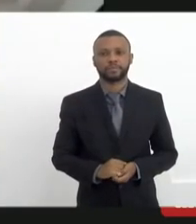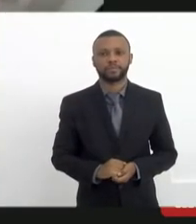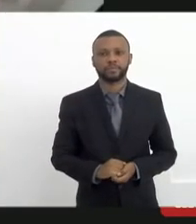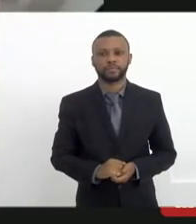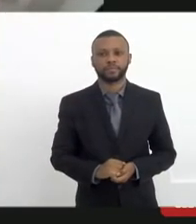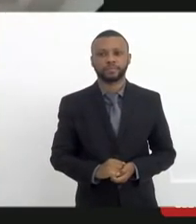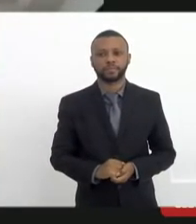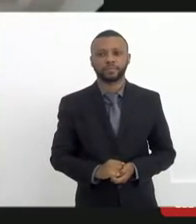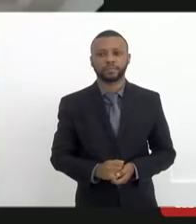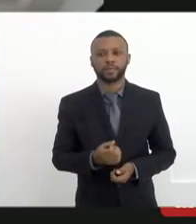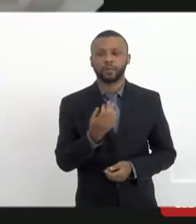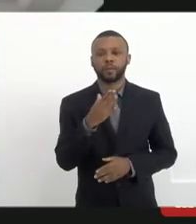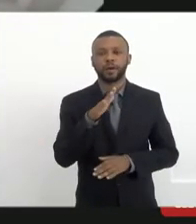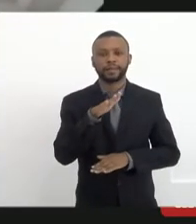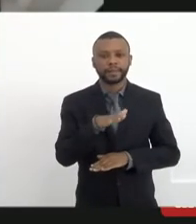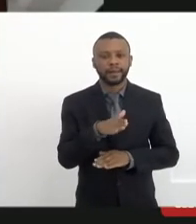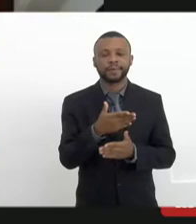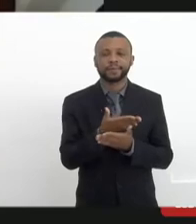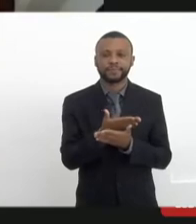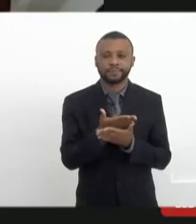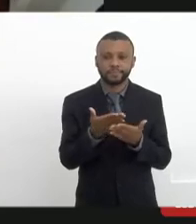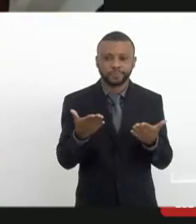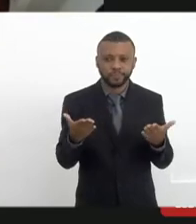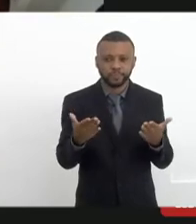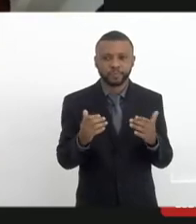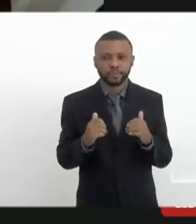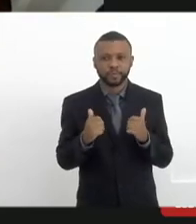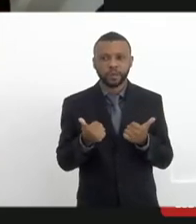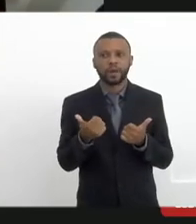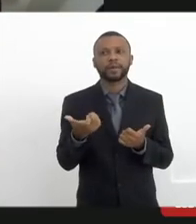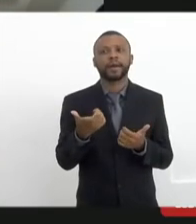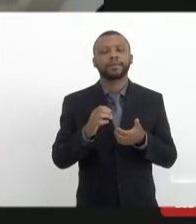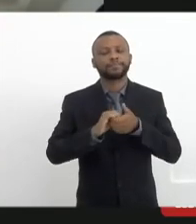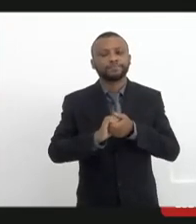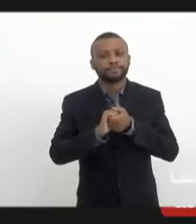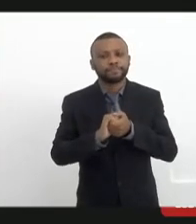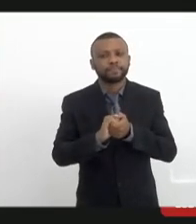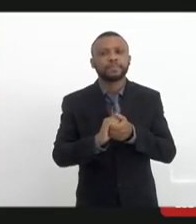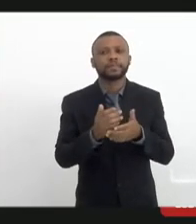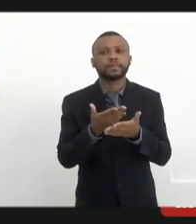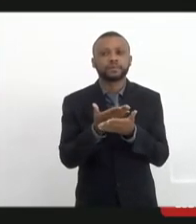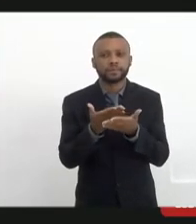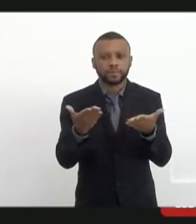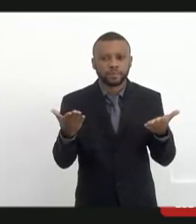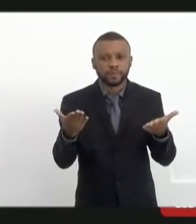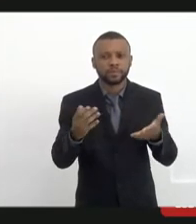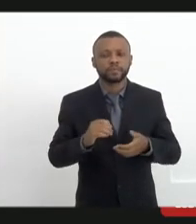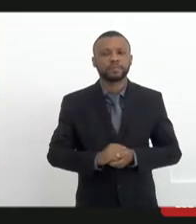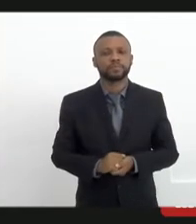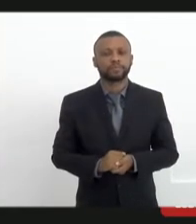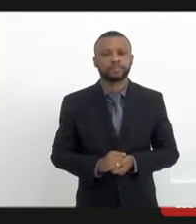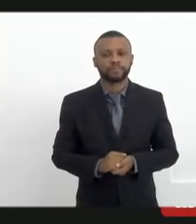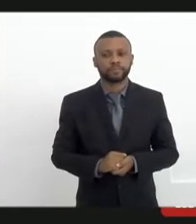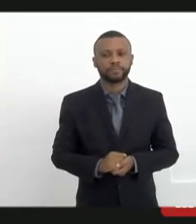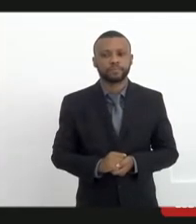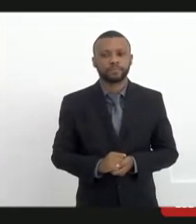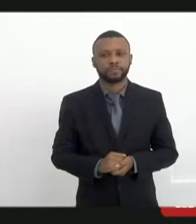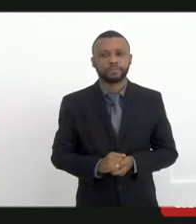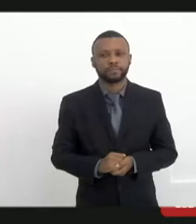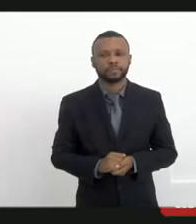Opa, boa tarde, quero saudar aqui a todos e todas e agradecer pela oportunidade de